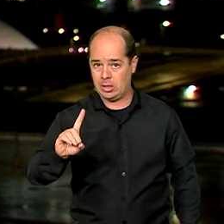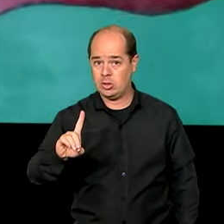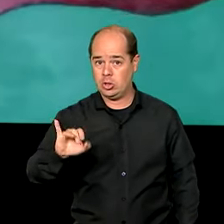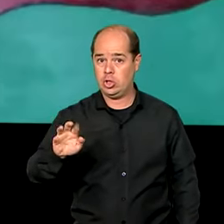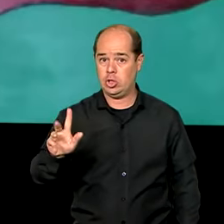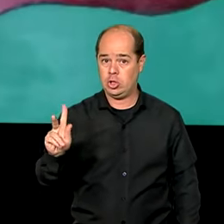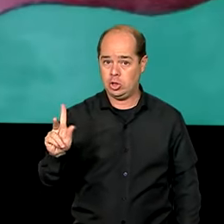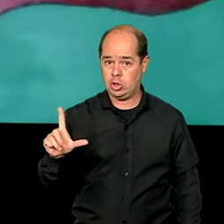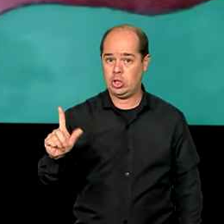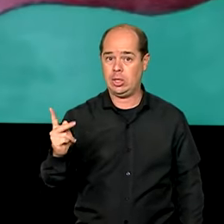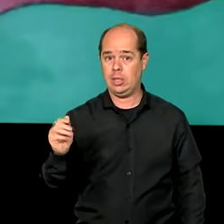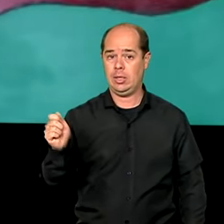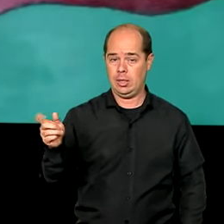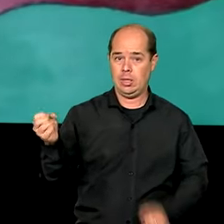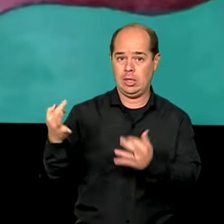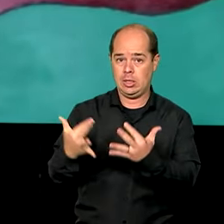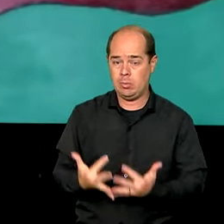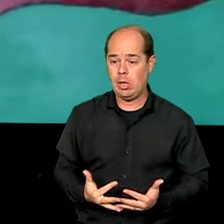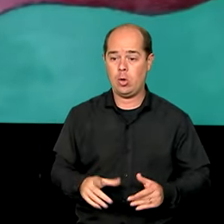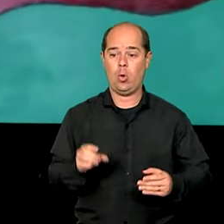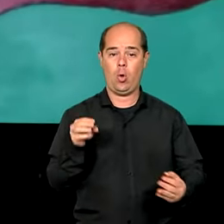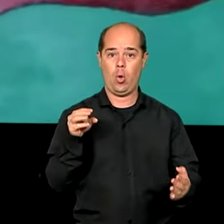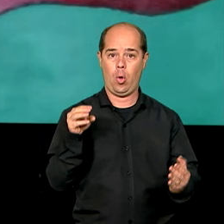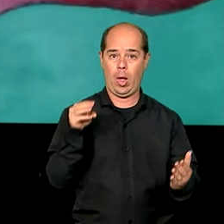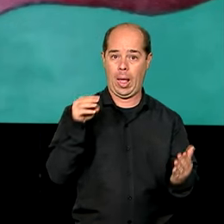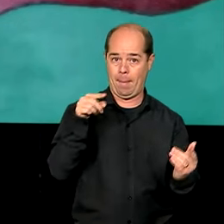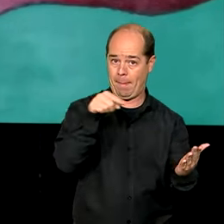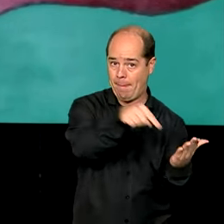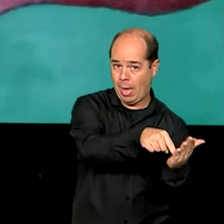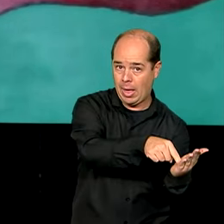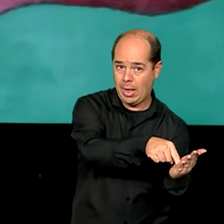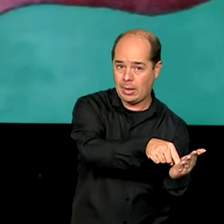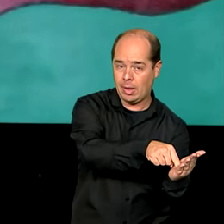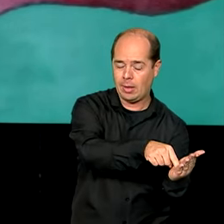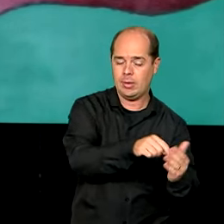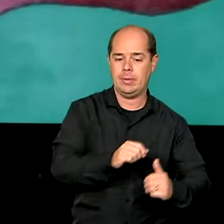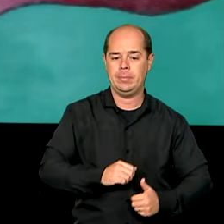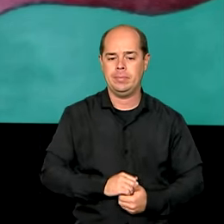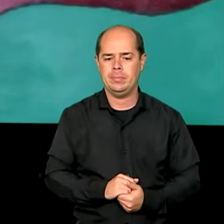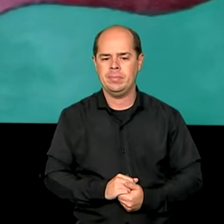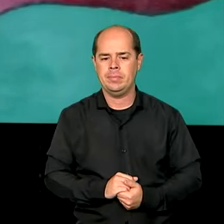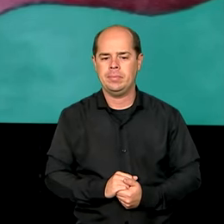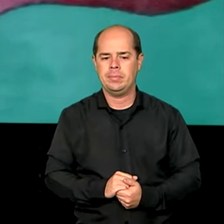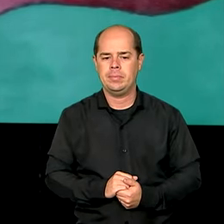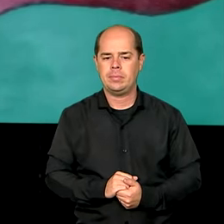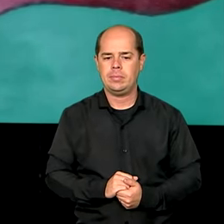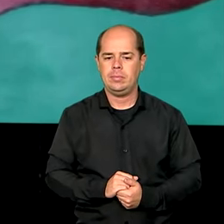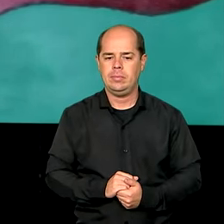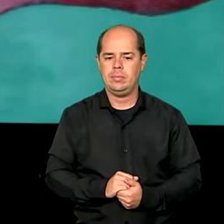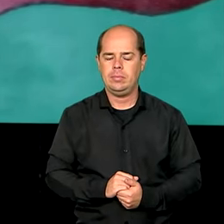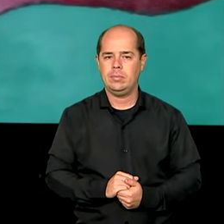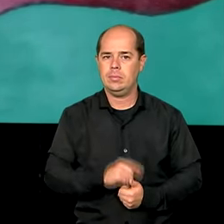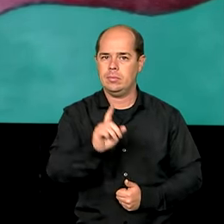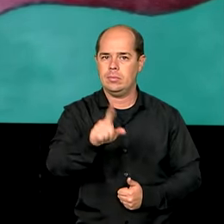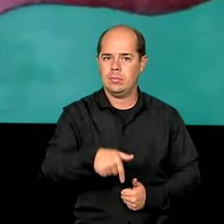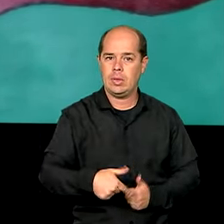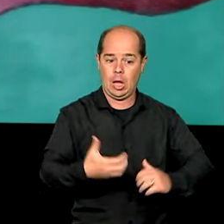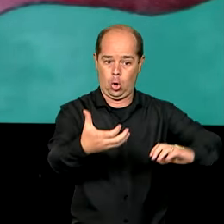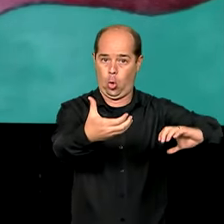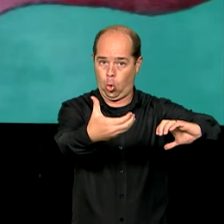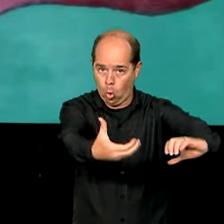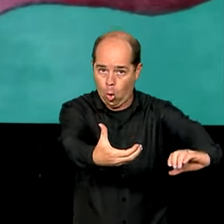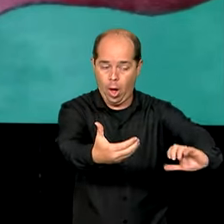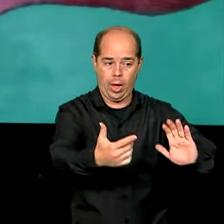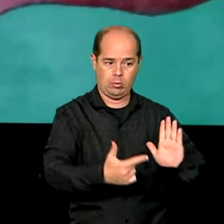Nossa pauta central para o próximo ano. Primeiro, apresentar ao Congresso Nacional, discutir,